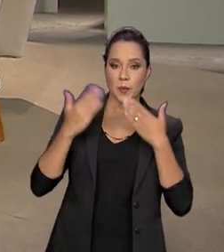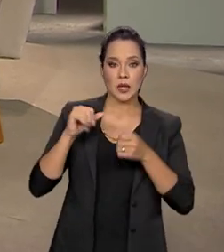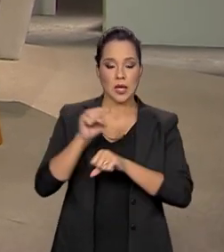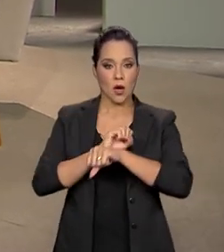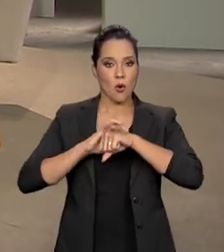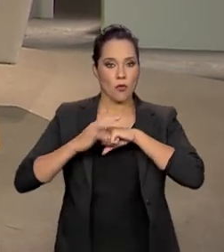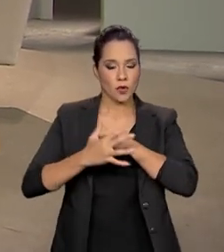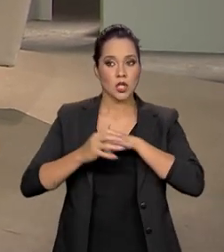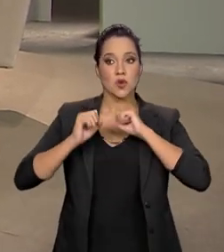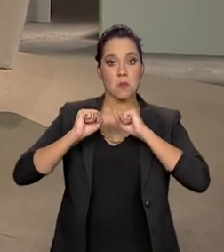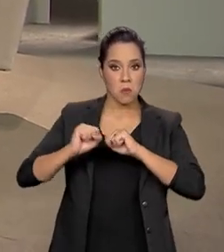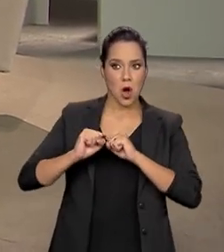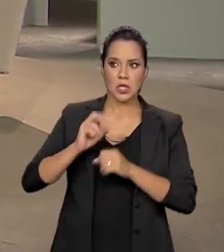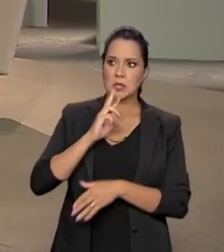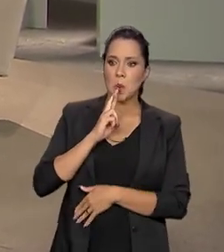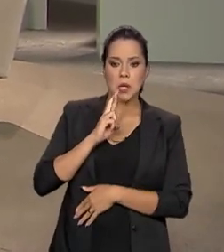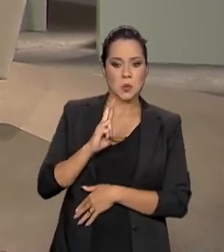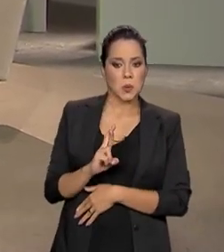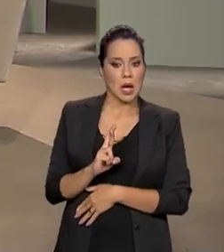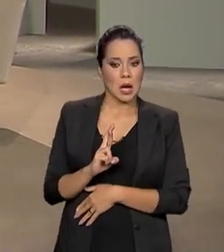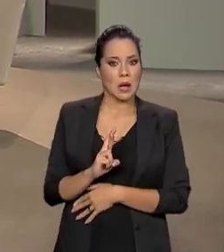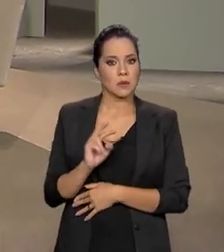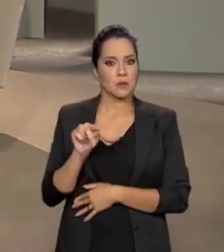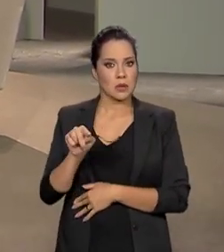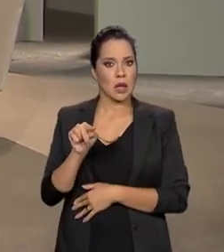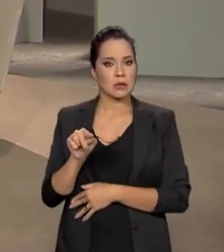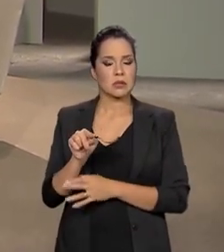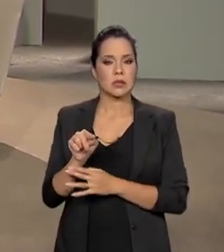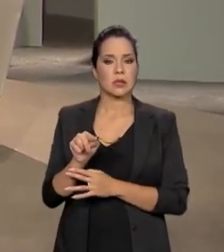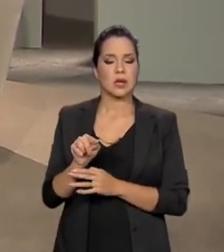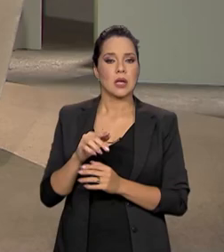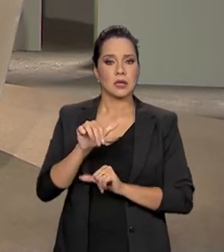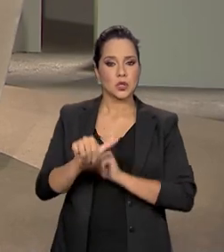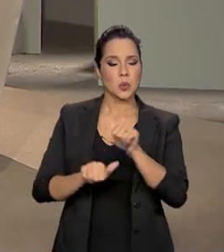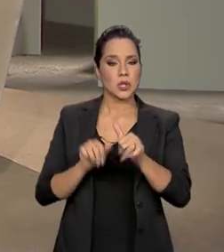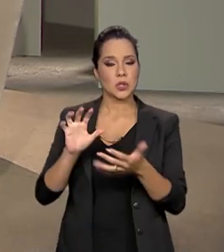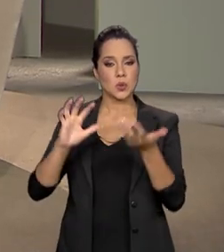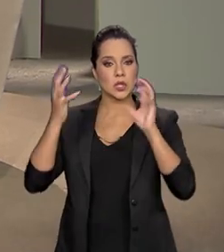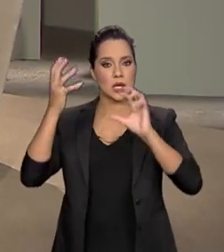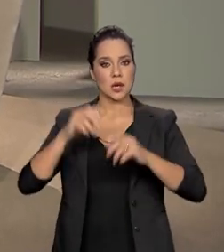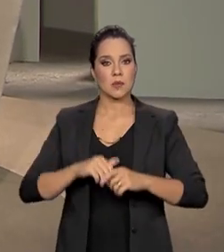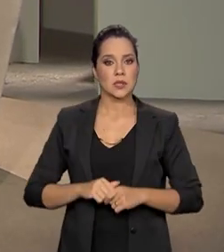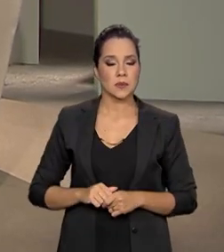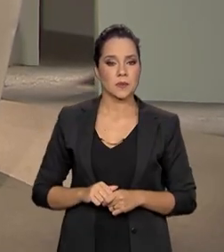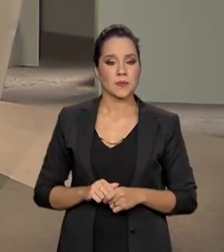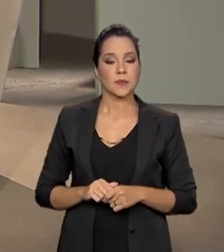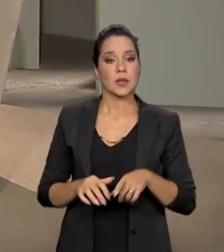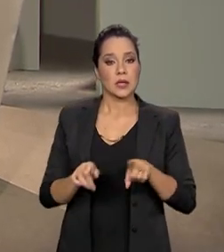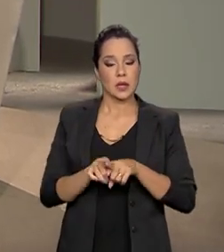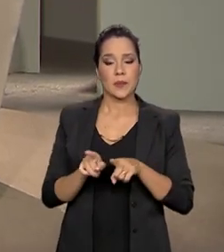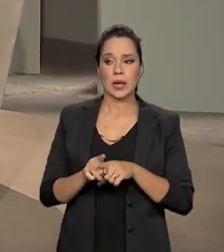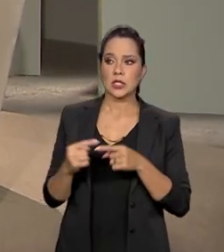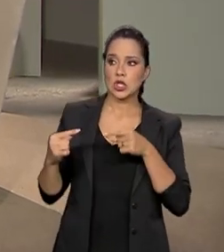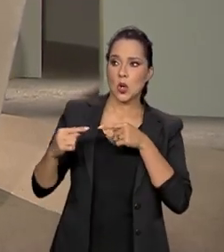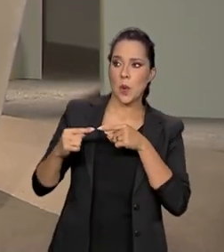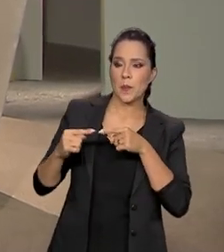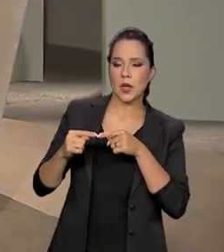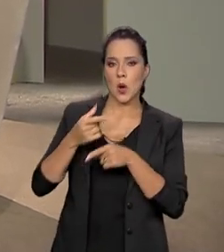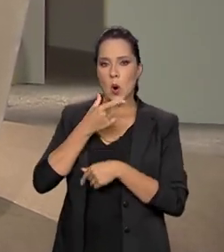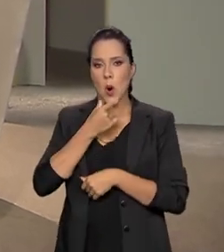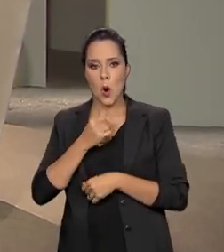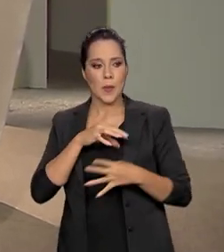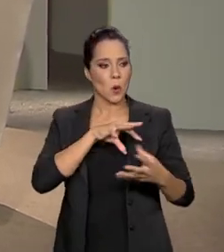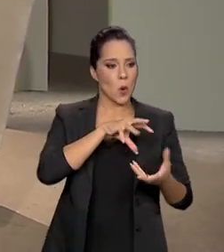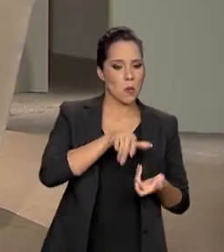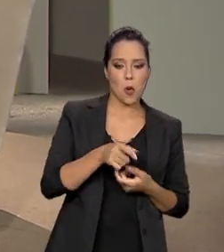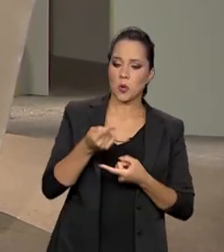Covid-19 pode ser até um resultado dessa questão das mudanças climáticas, dessa relação do homem com